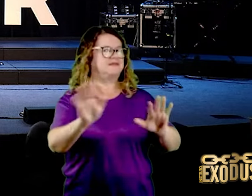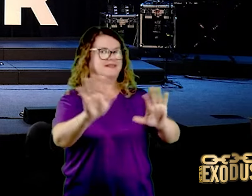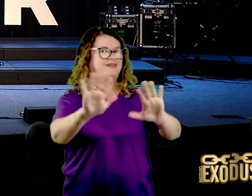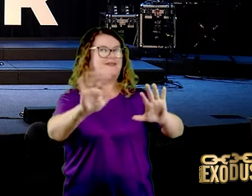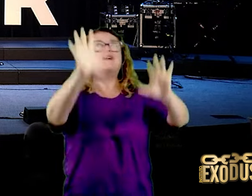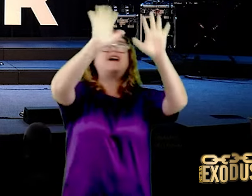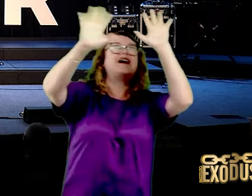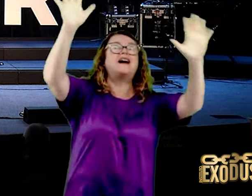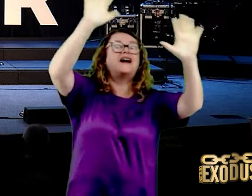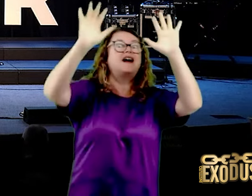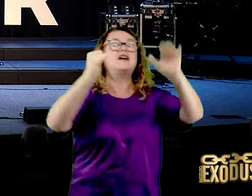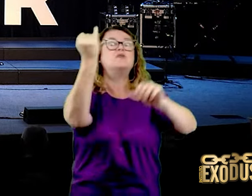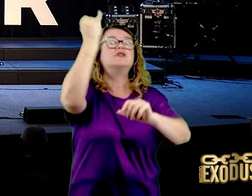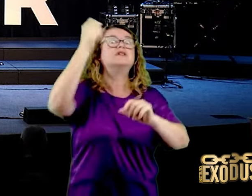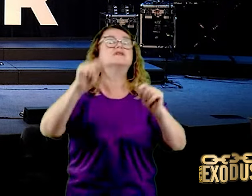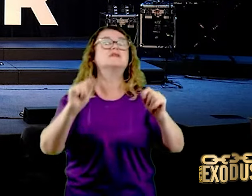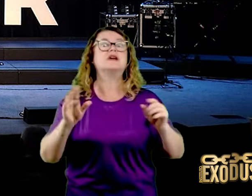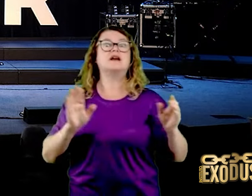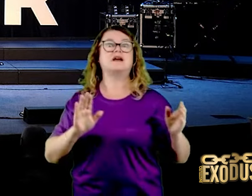quarto, teu Deus está lá.